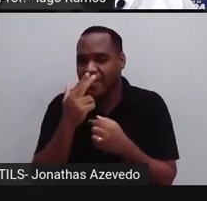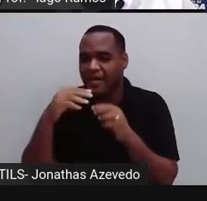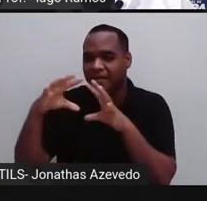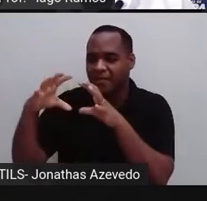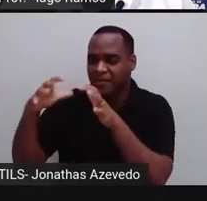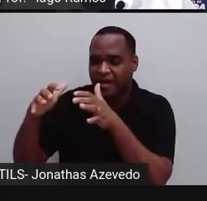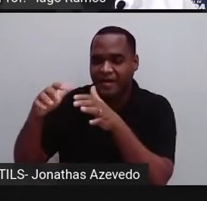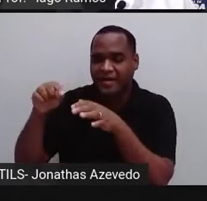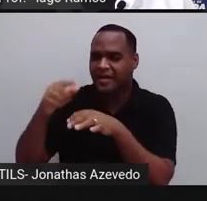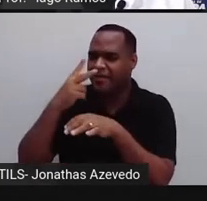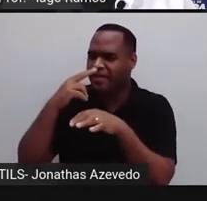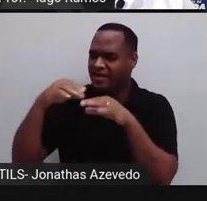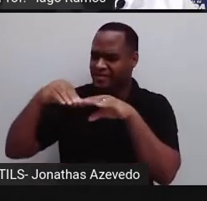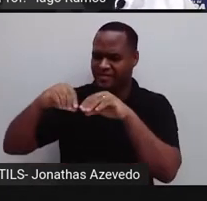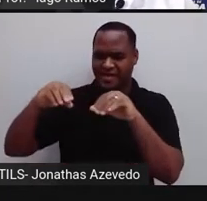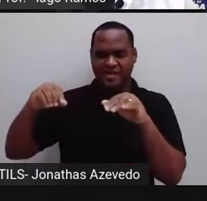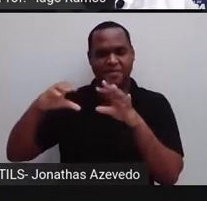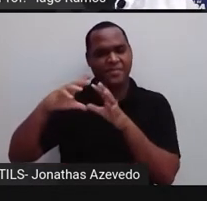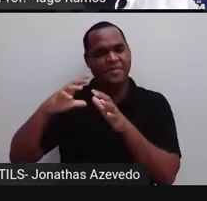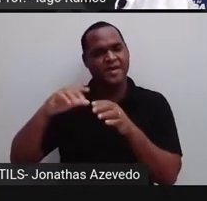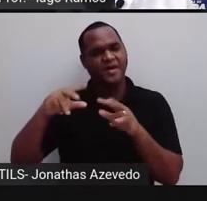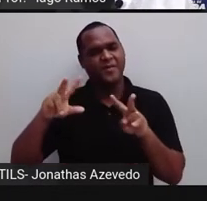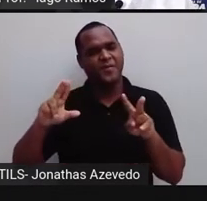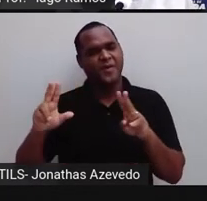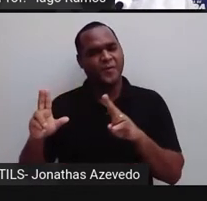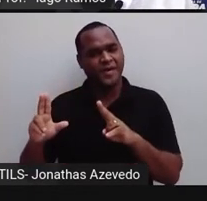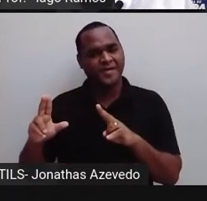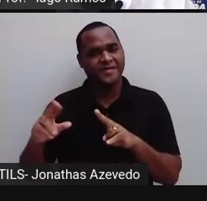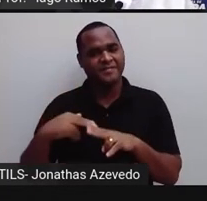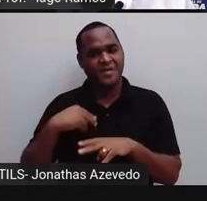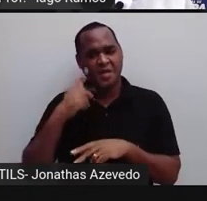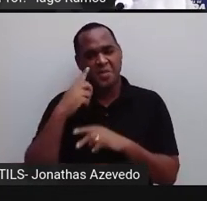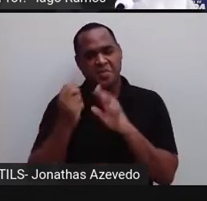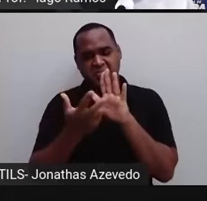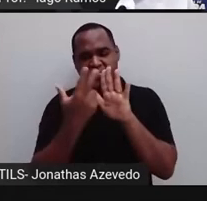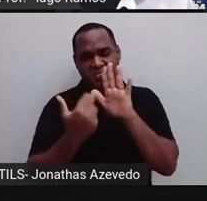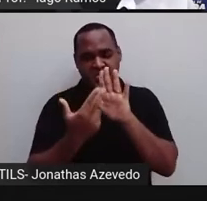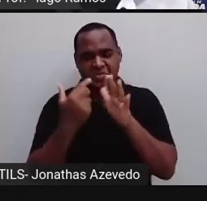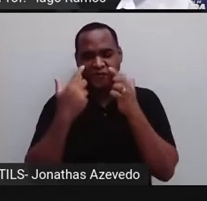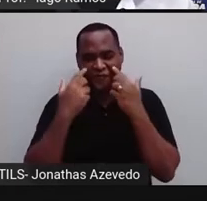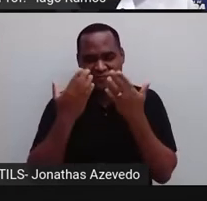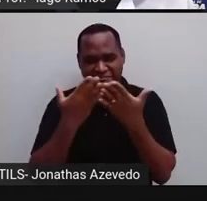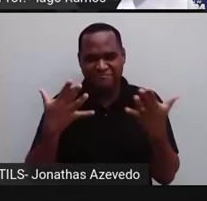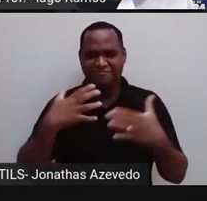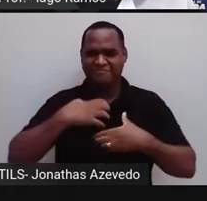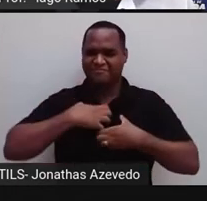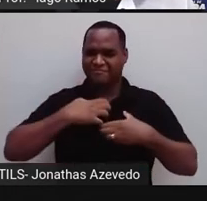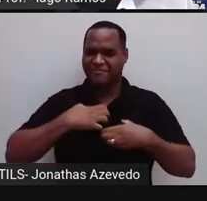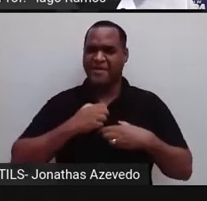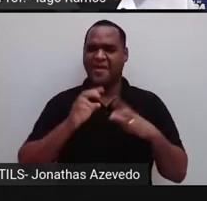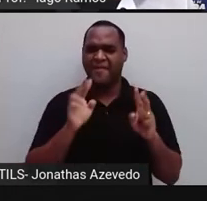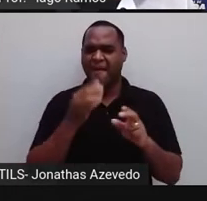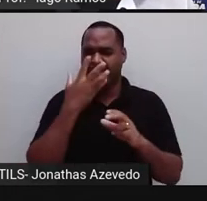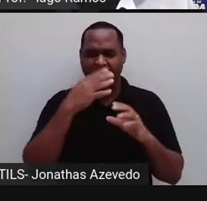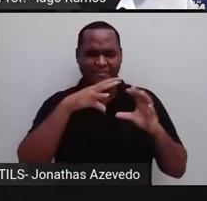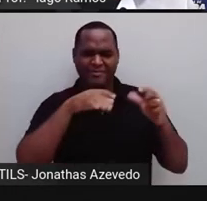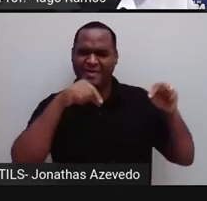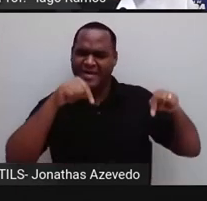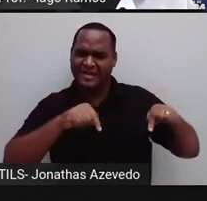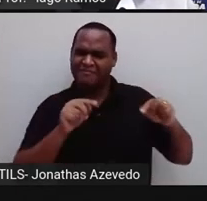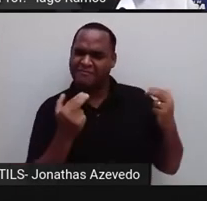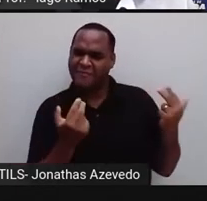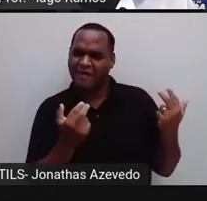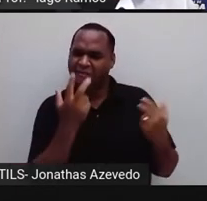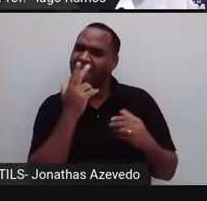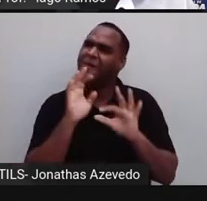a Terra, não sei se você, ao ver essas imagens, se você não tem essa sensação. Olha só que coisa bacana